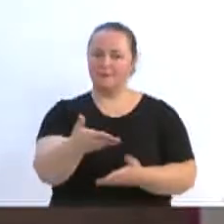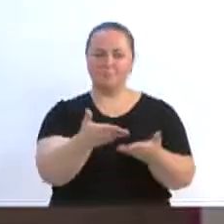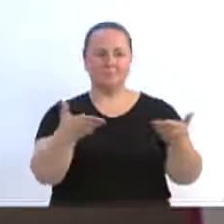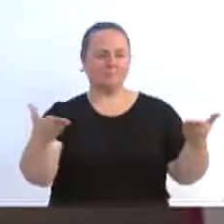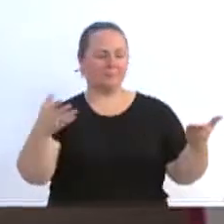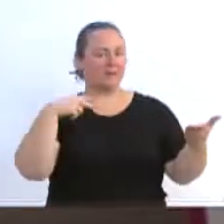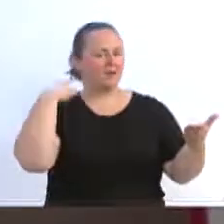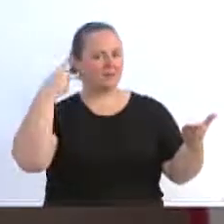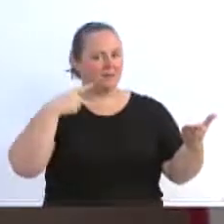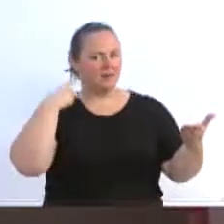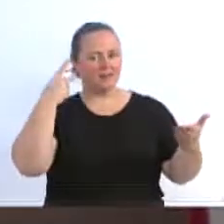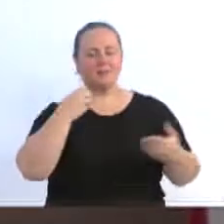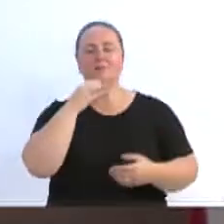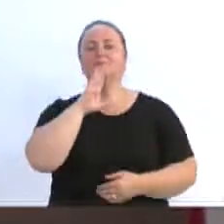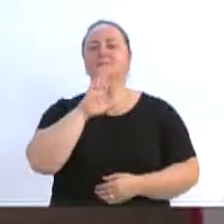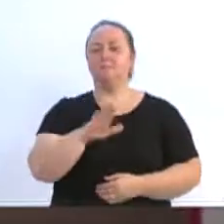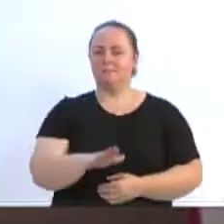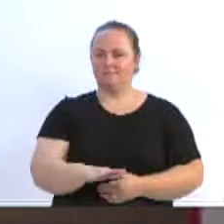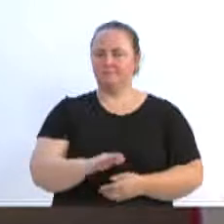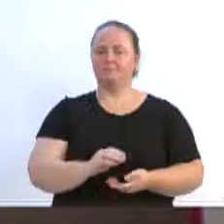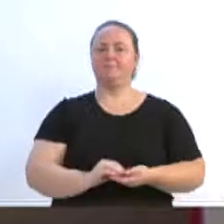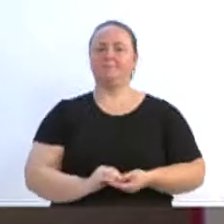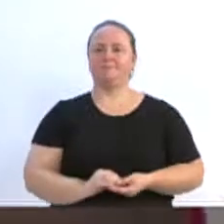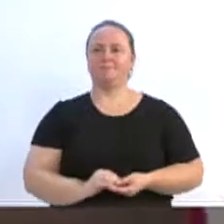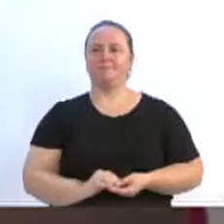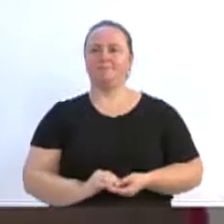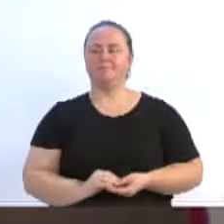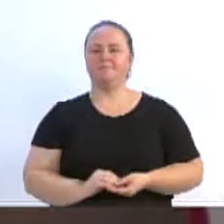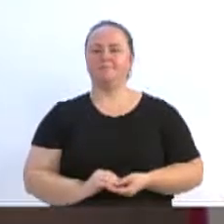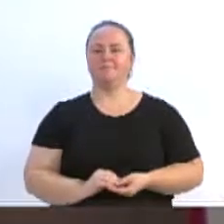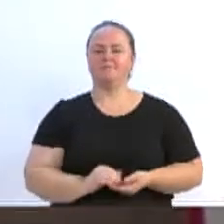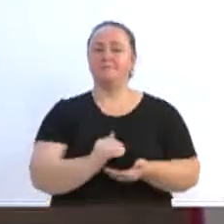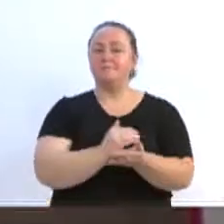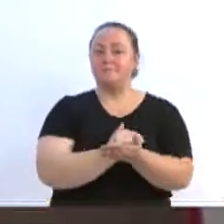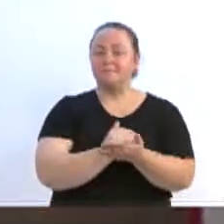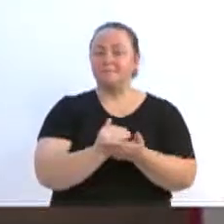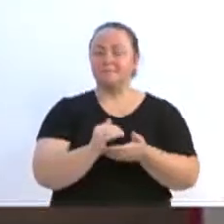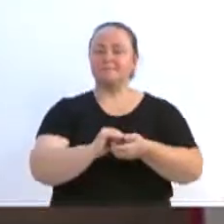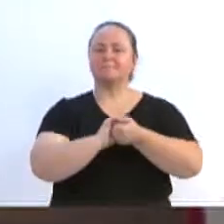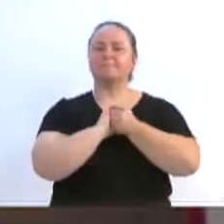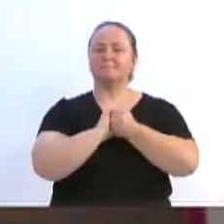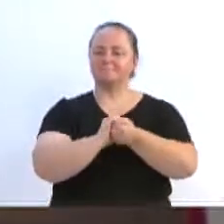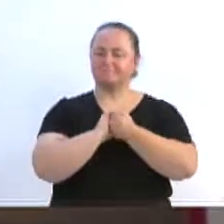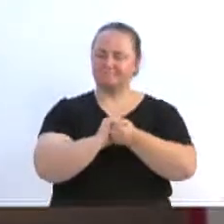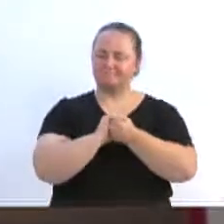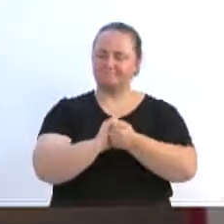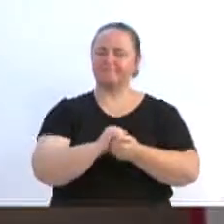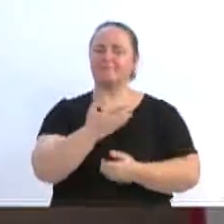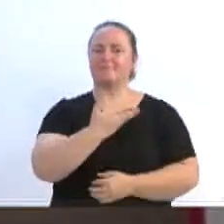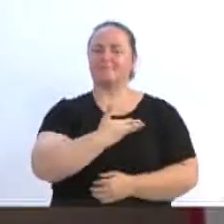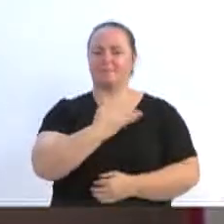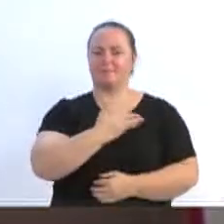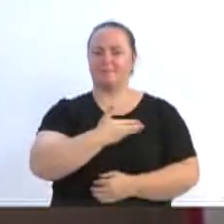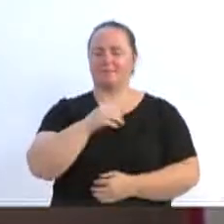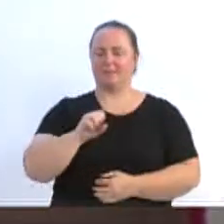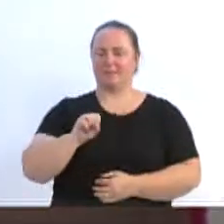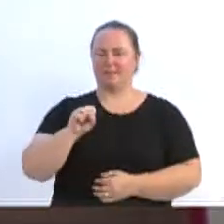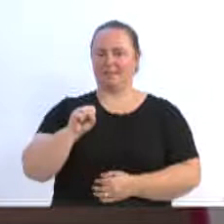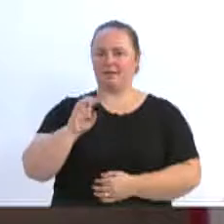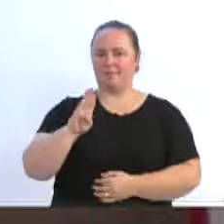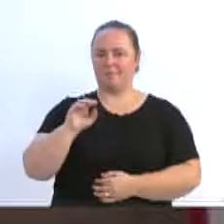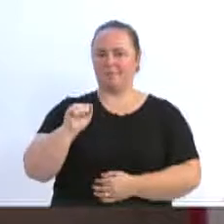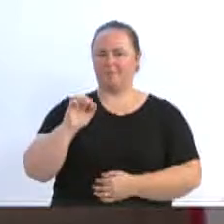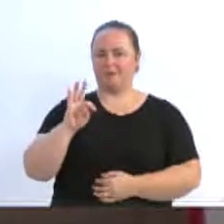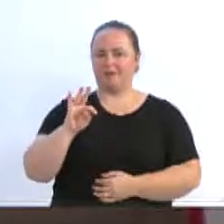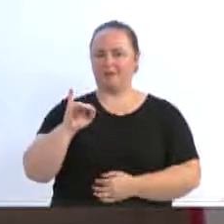em casa, boa tarde. Primeiramente eu gostaria de cumprimentar meu grande amigo Sargento Batista e também